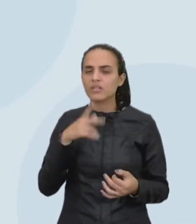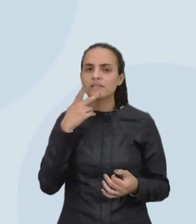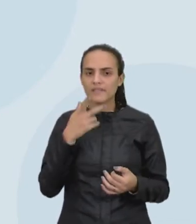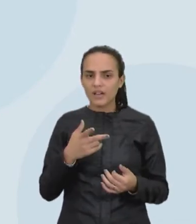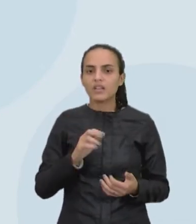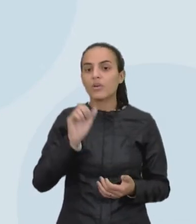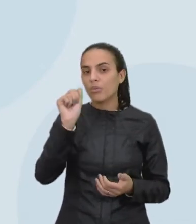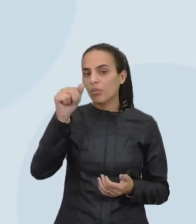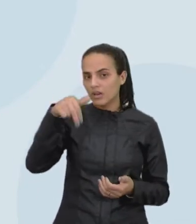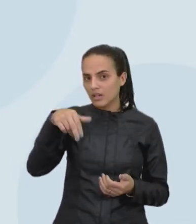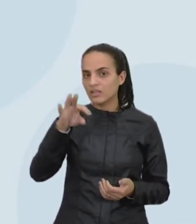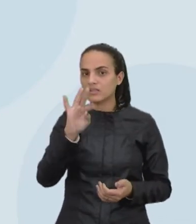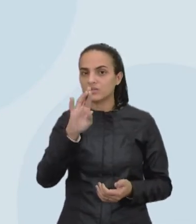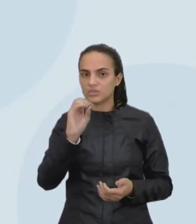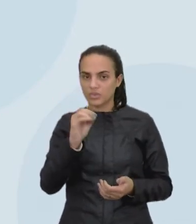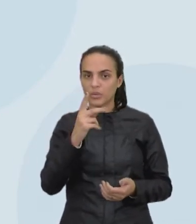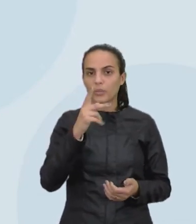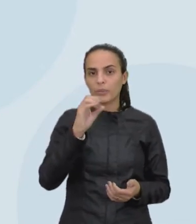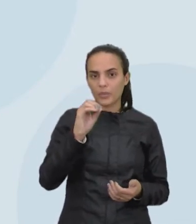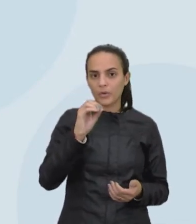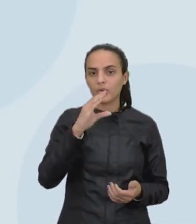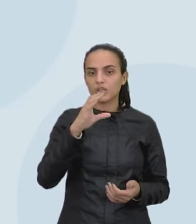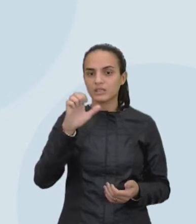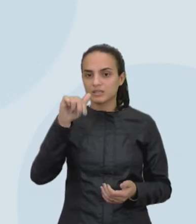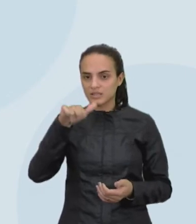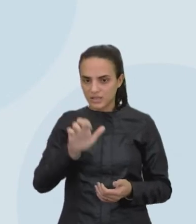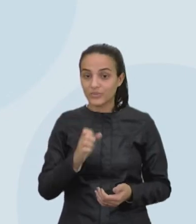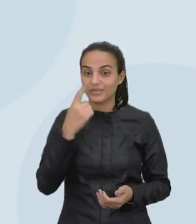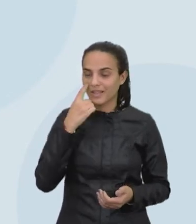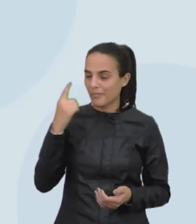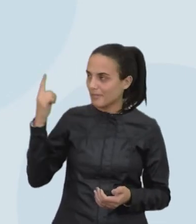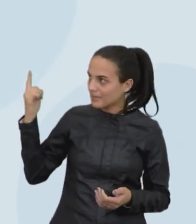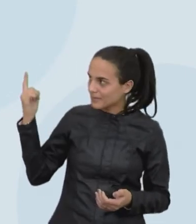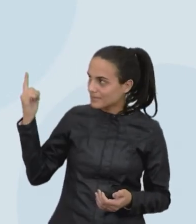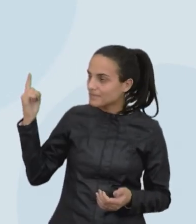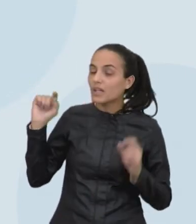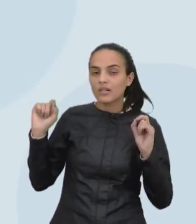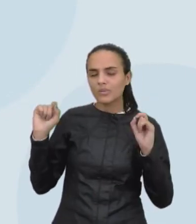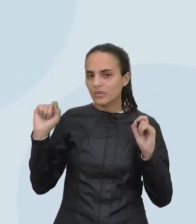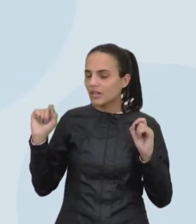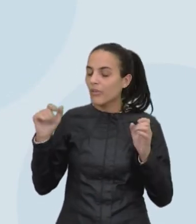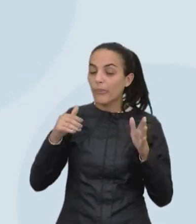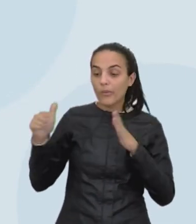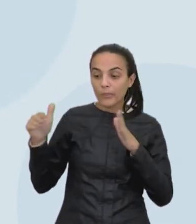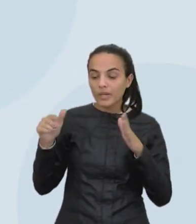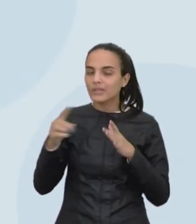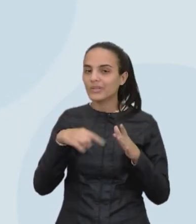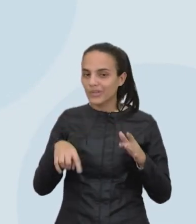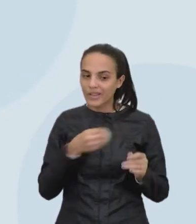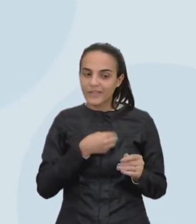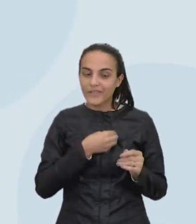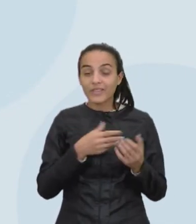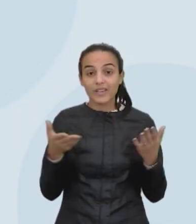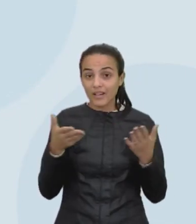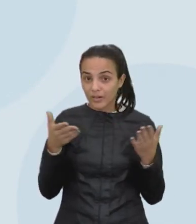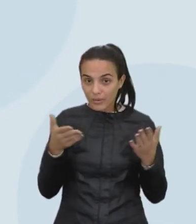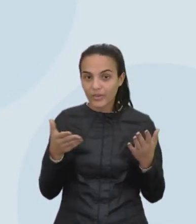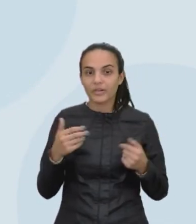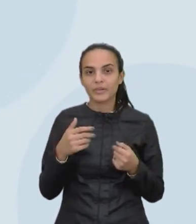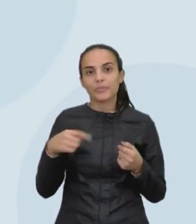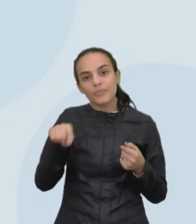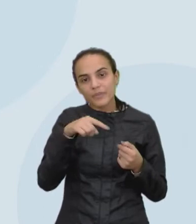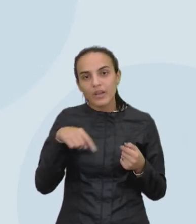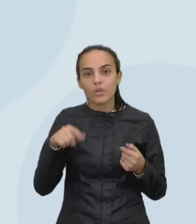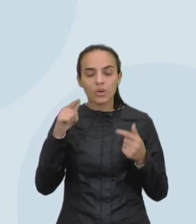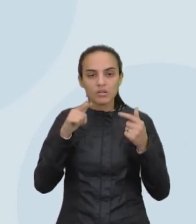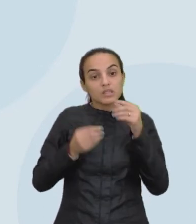só, o antropoceno tá aparecendo aí na setinha pra vocês, né, que é justamente o momento que a gente vive agora, né, onde a